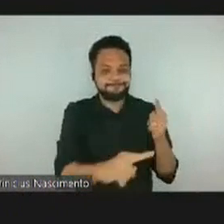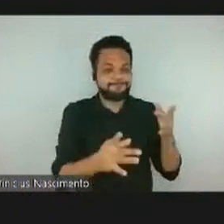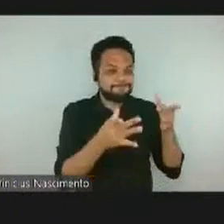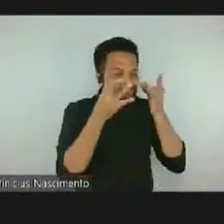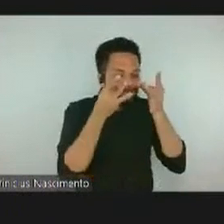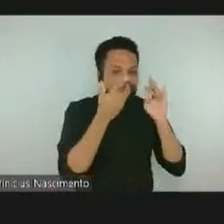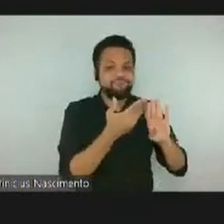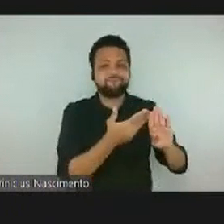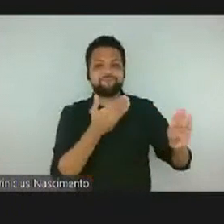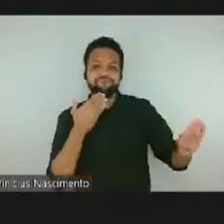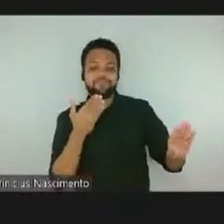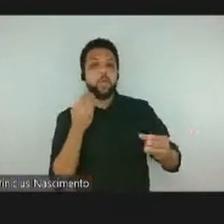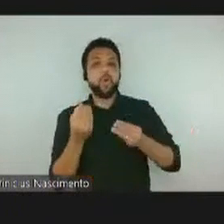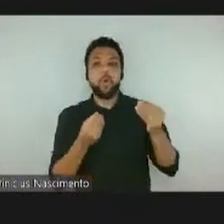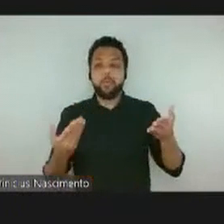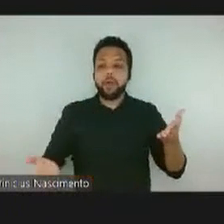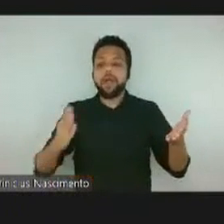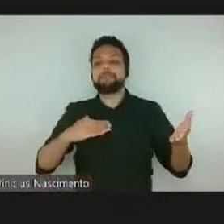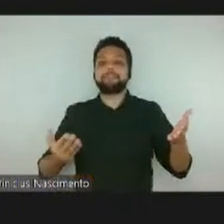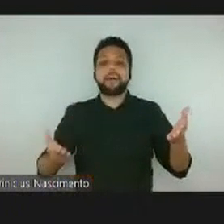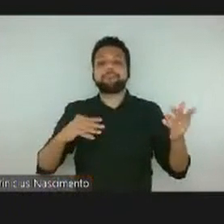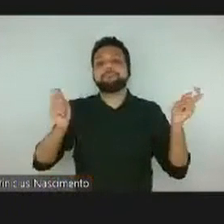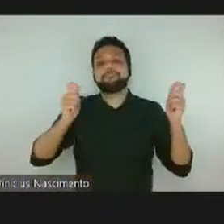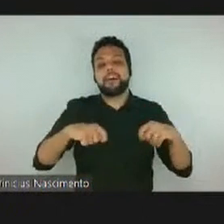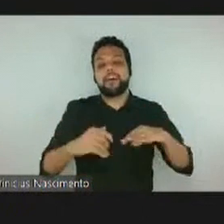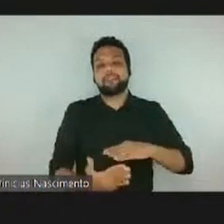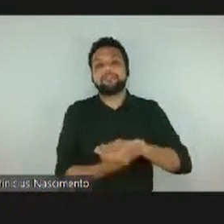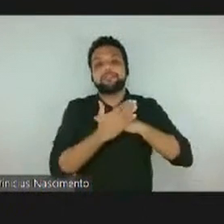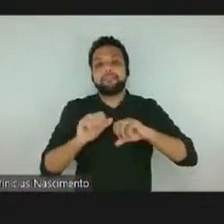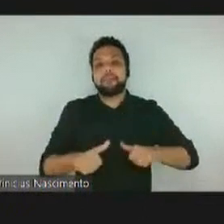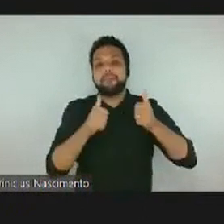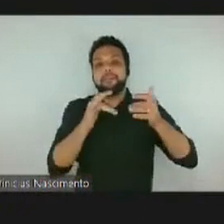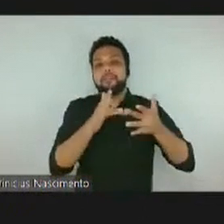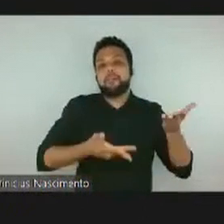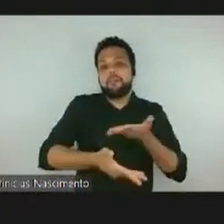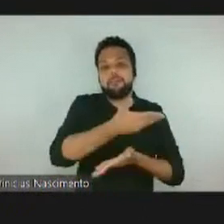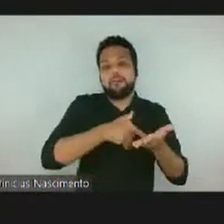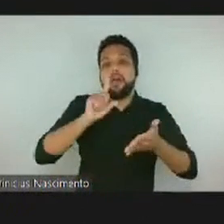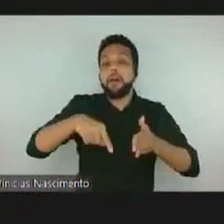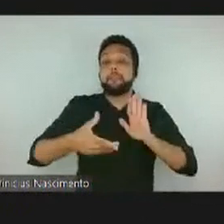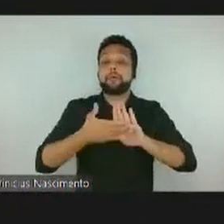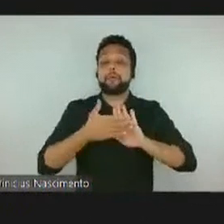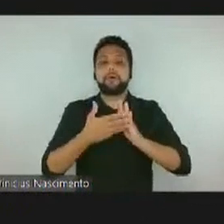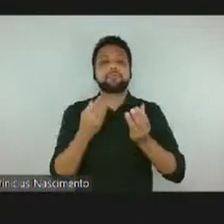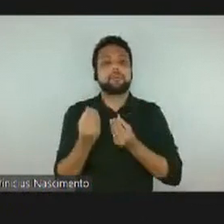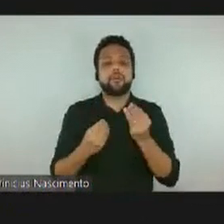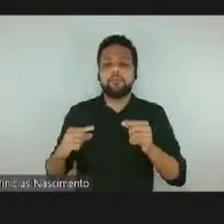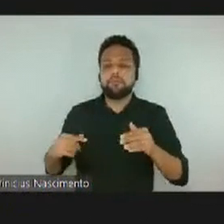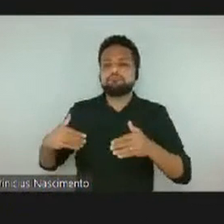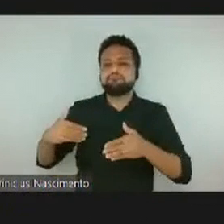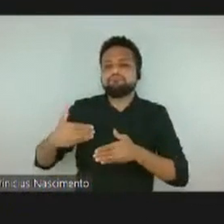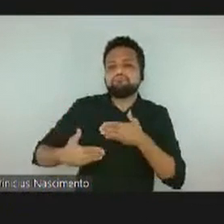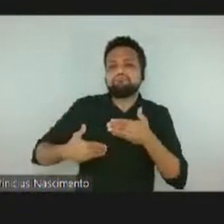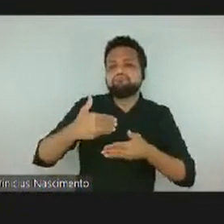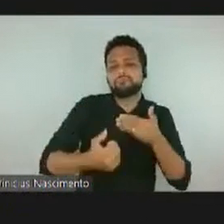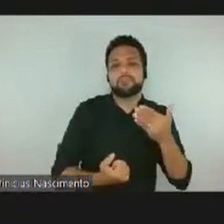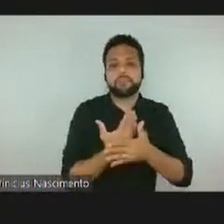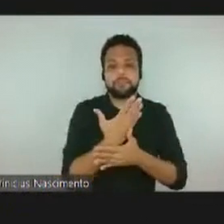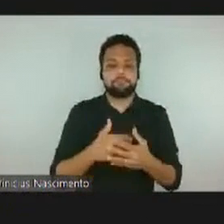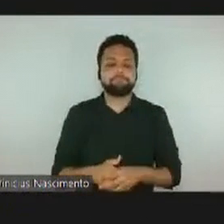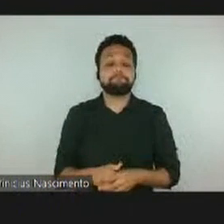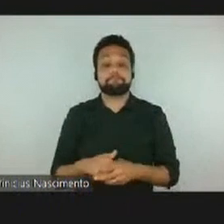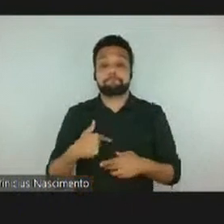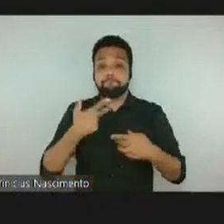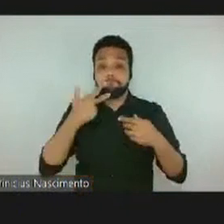esse desenvolvimento dessa proposta que foi sendo criada aos poucos, né? Eu queria dizer que essa herança do